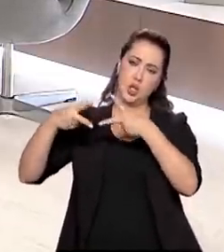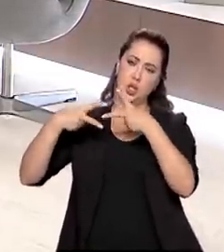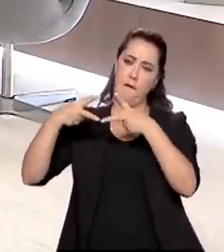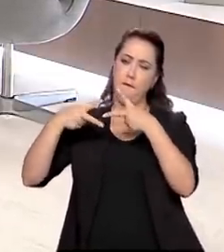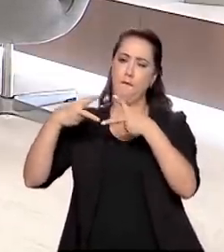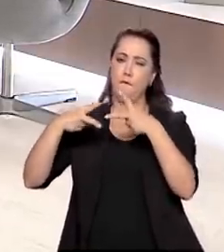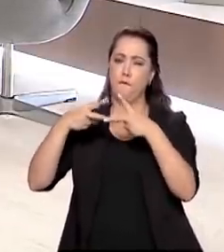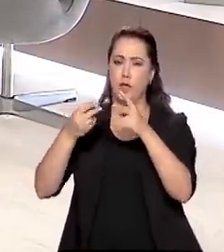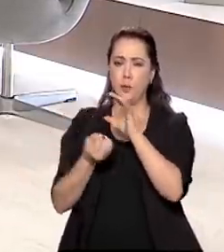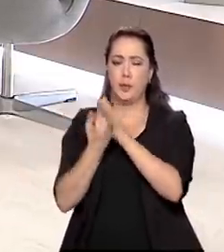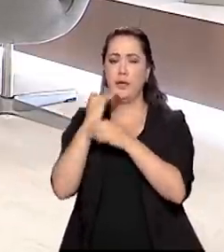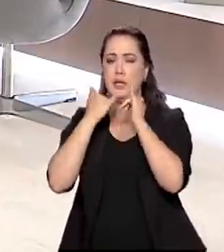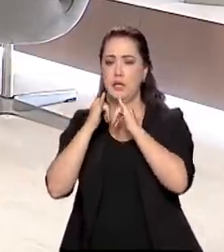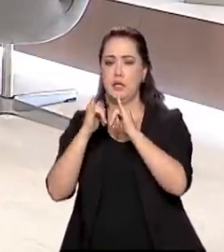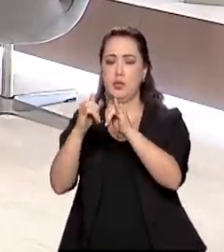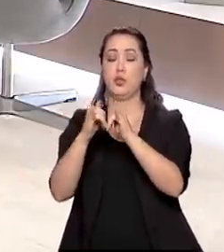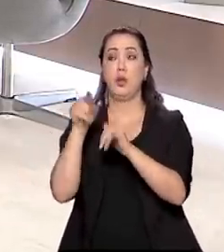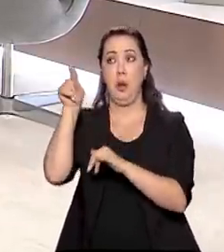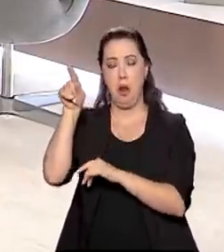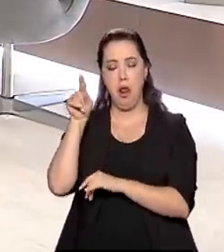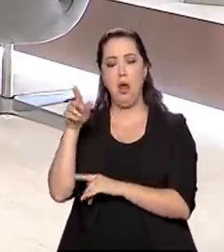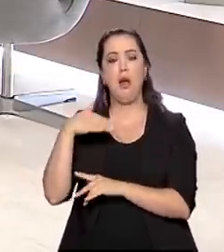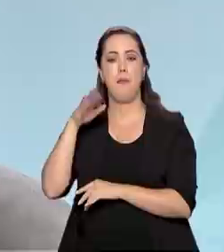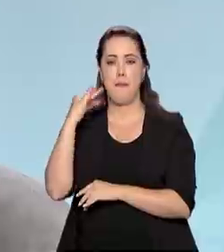na região Nordeste, que tem o maior potencial.